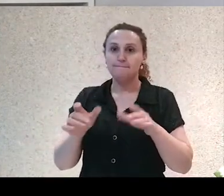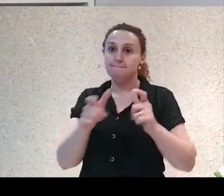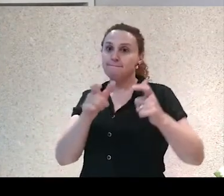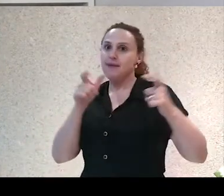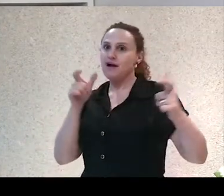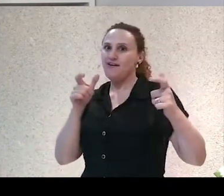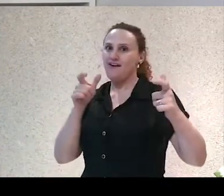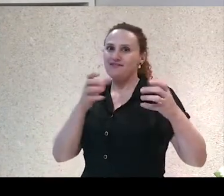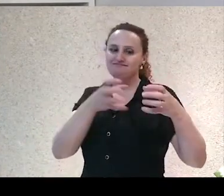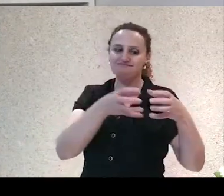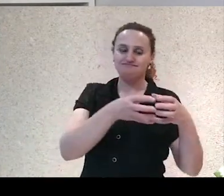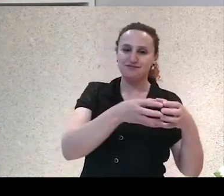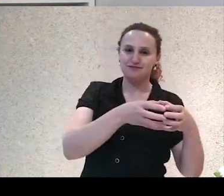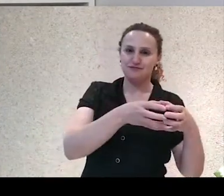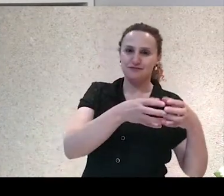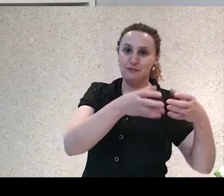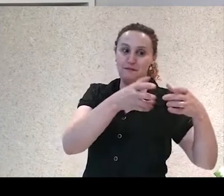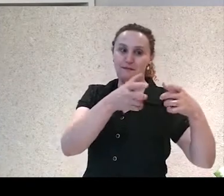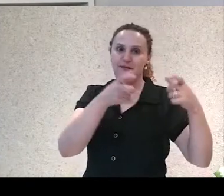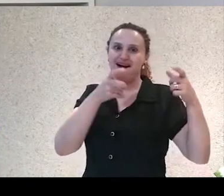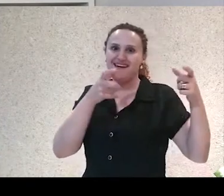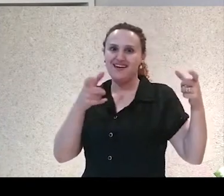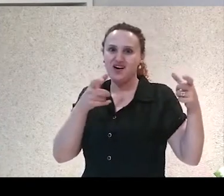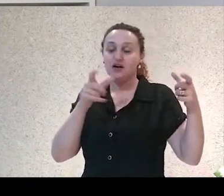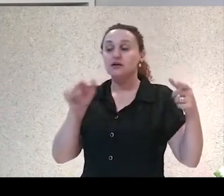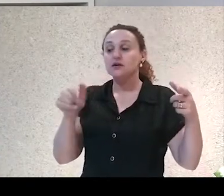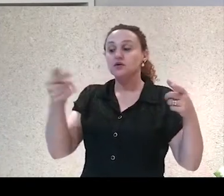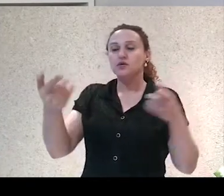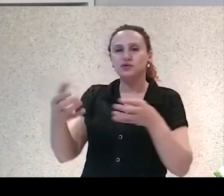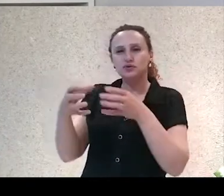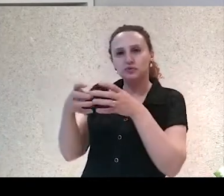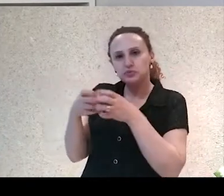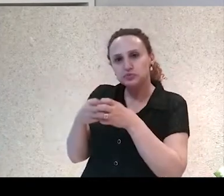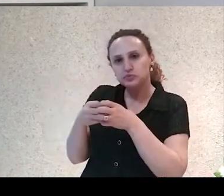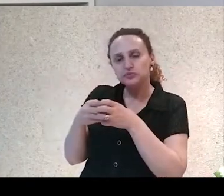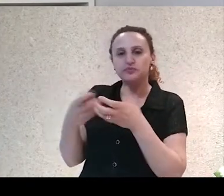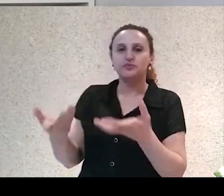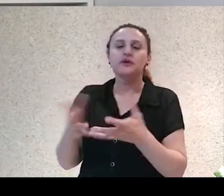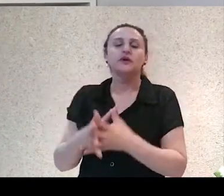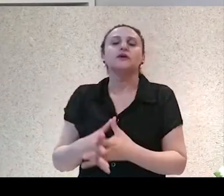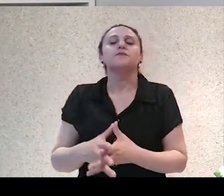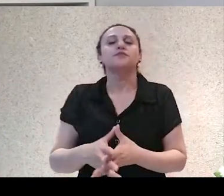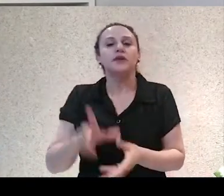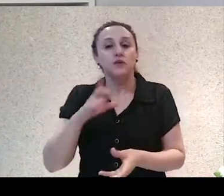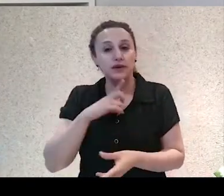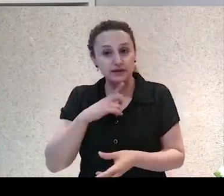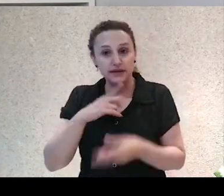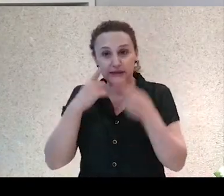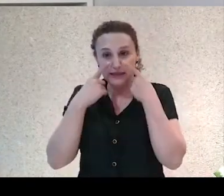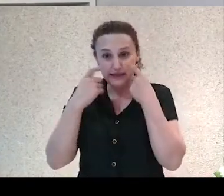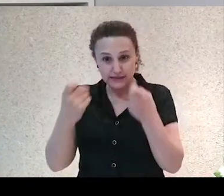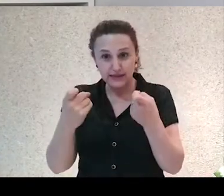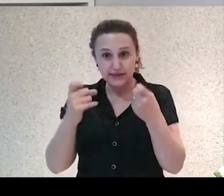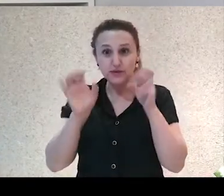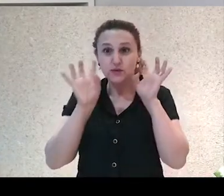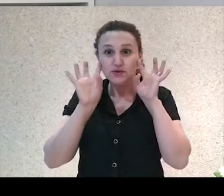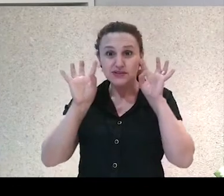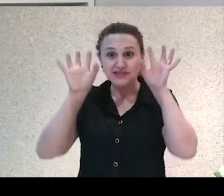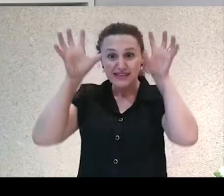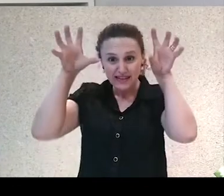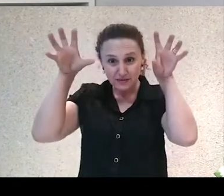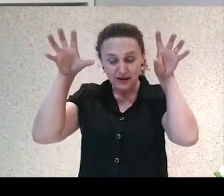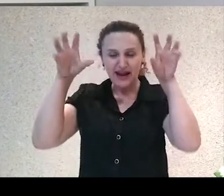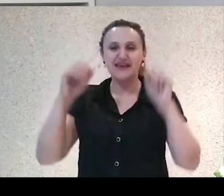opressiva e instalar outra opressão. E é interessante aqui que os bichos que são